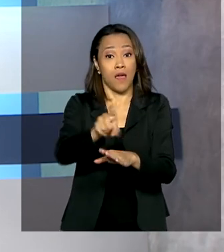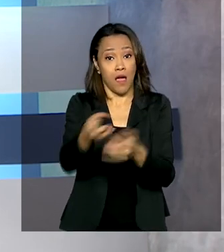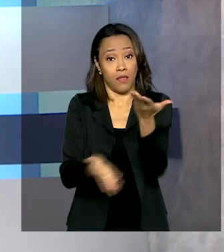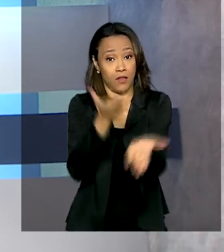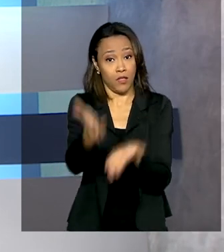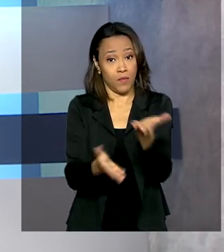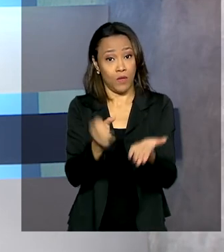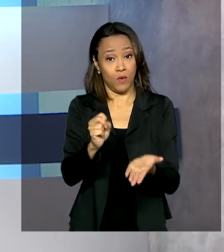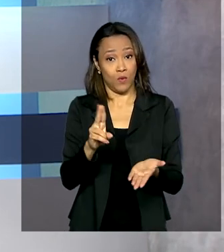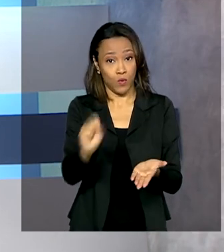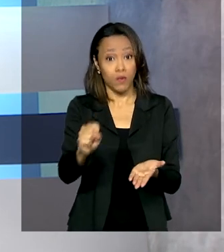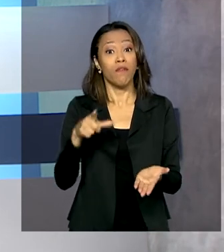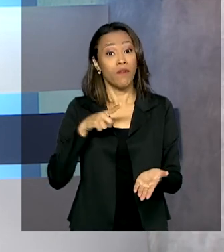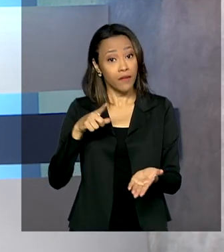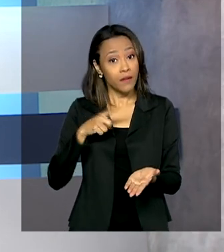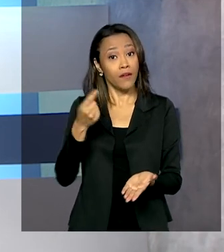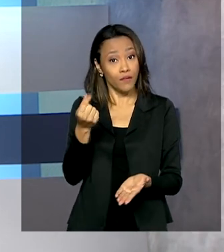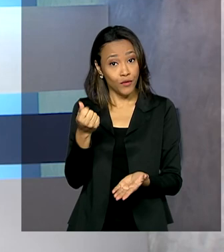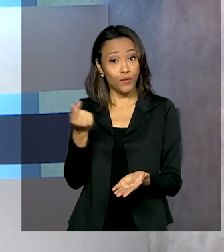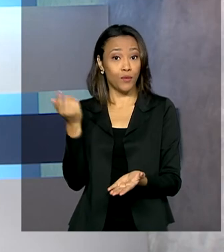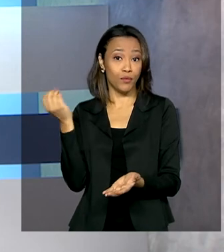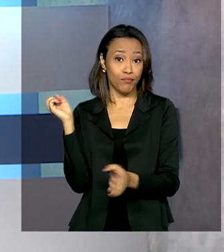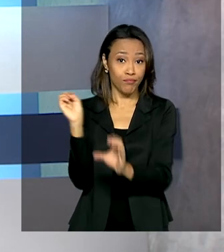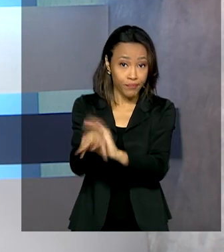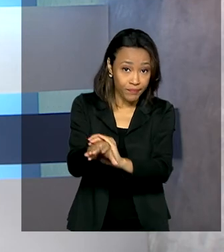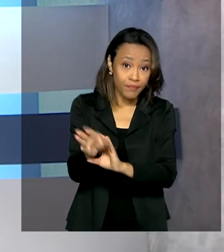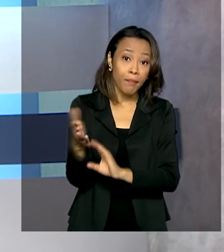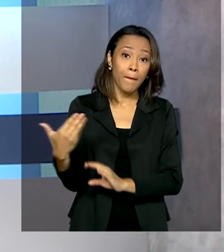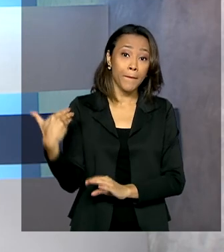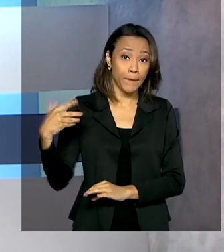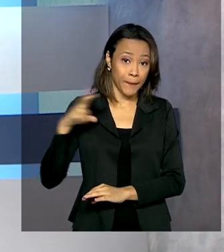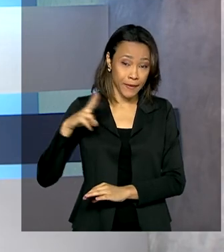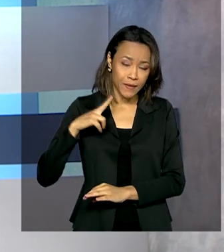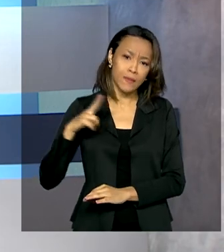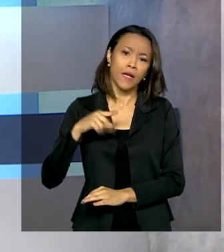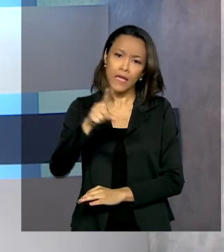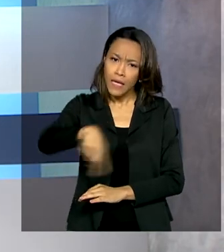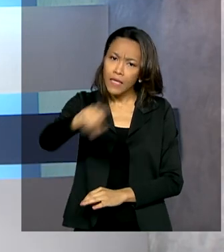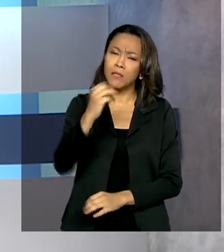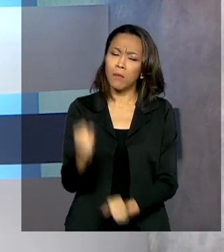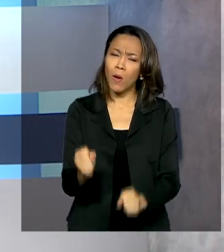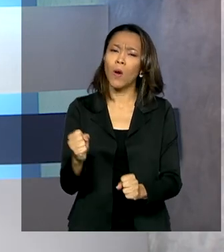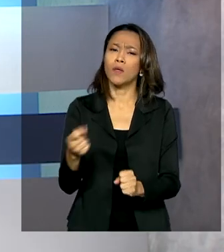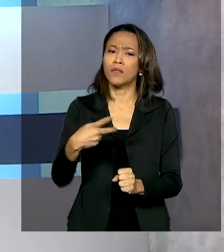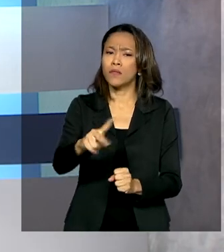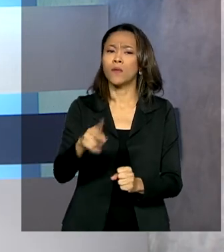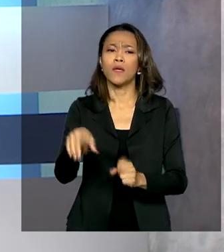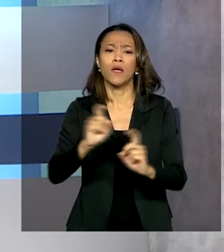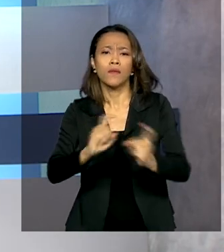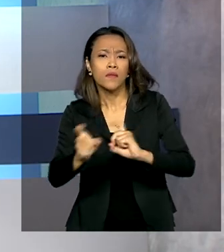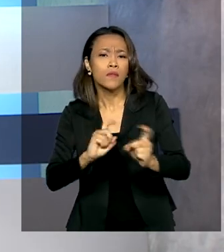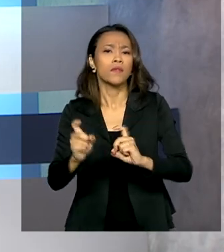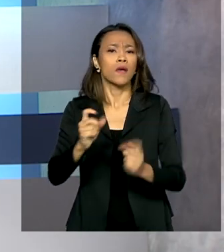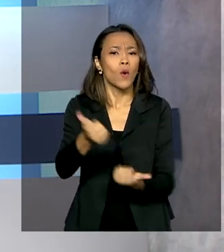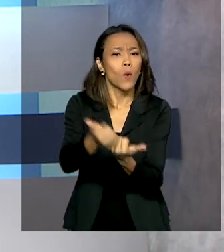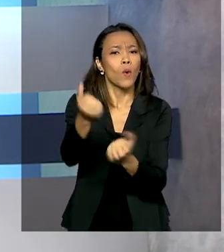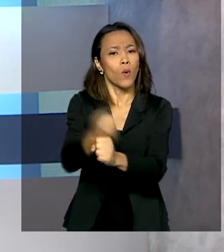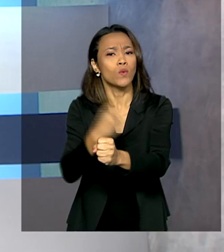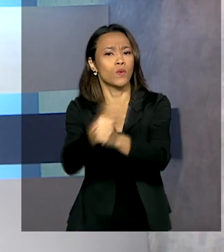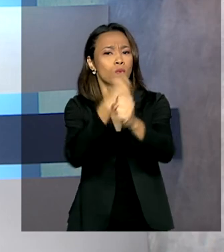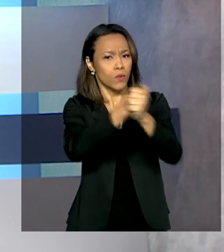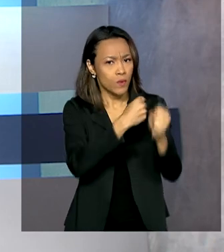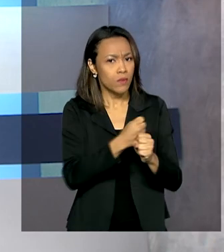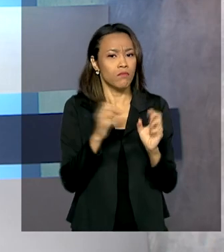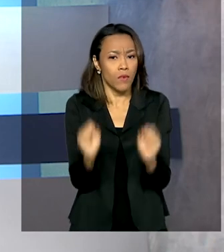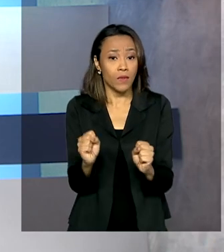privados. É que o governo iniciou um estudo para que o setor possa construir e operar essas unidades. A secretária do